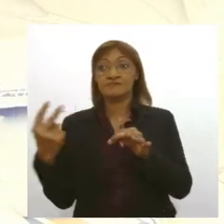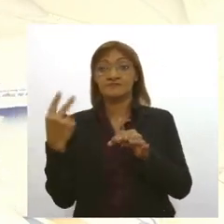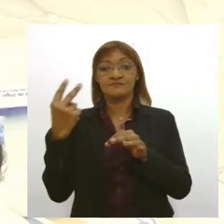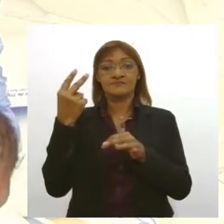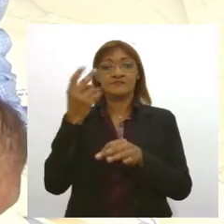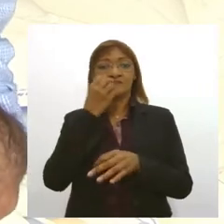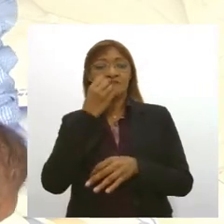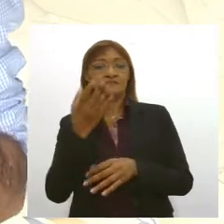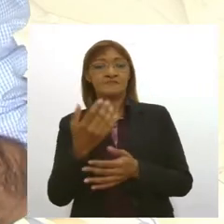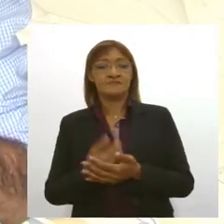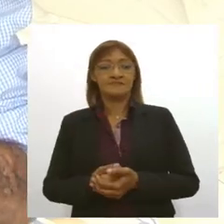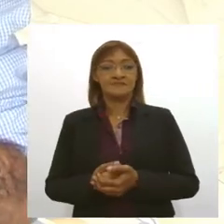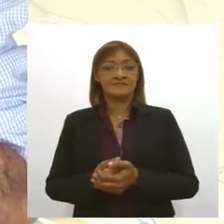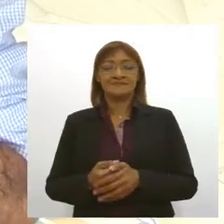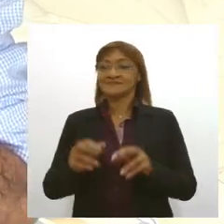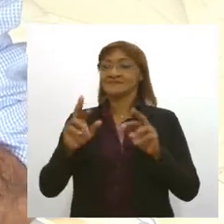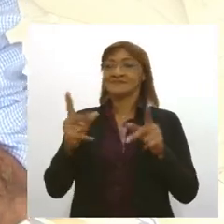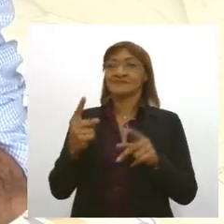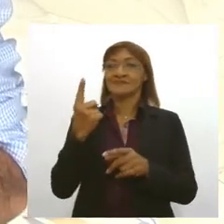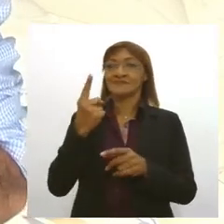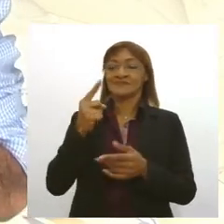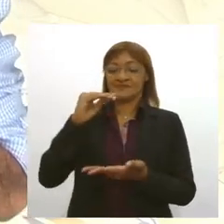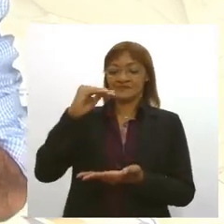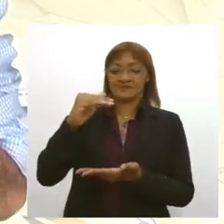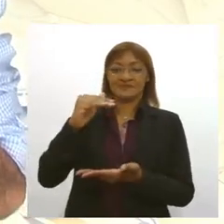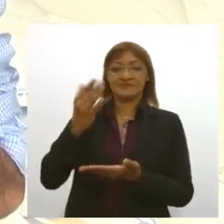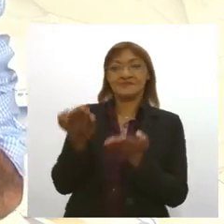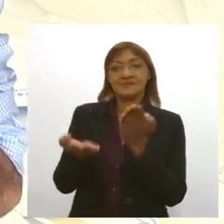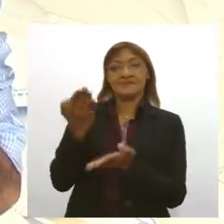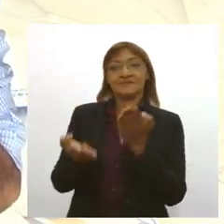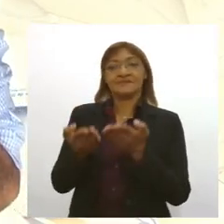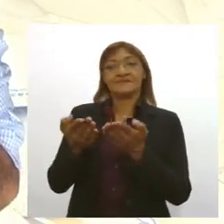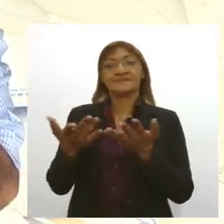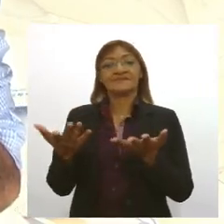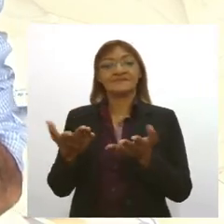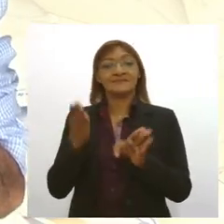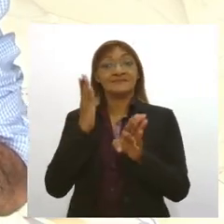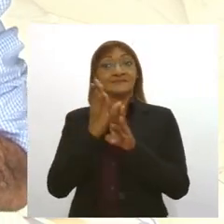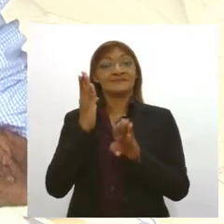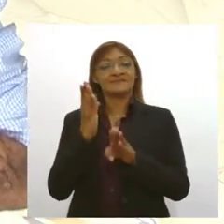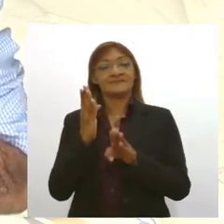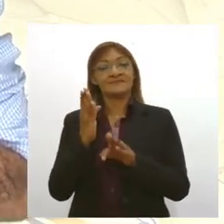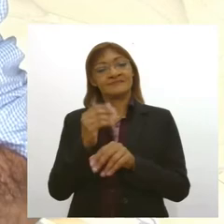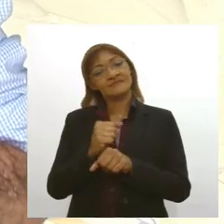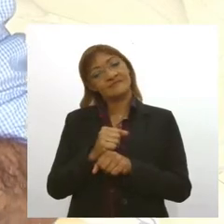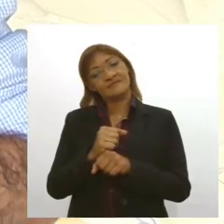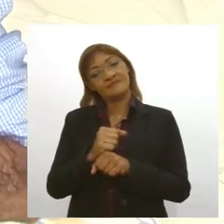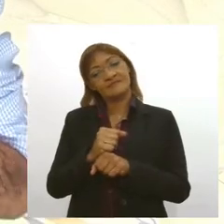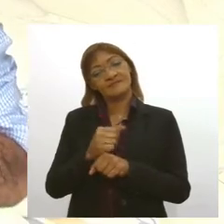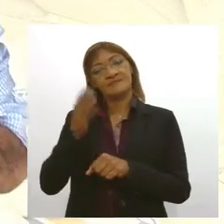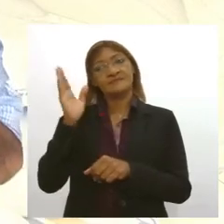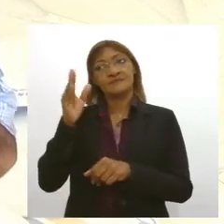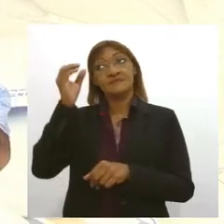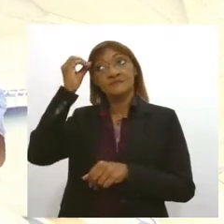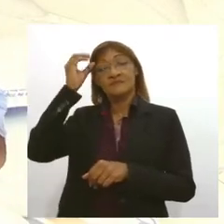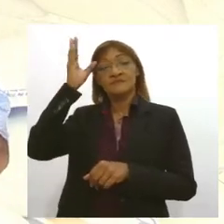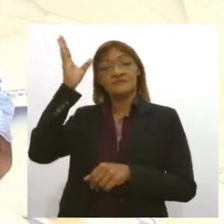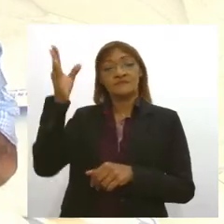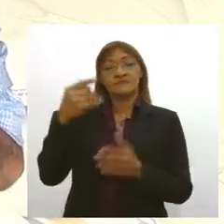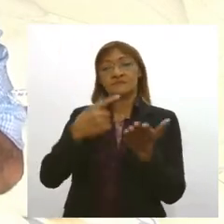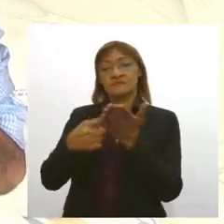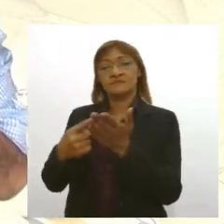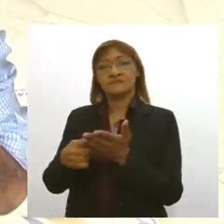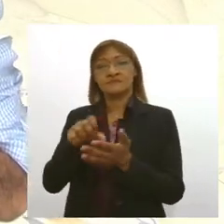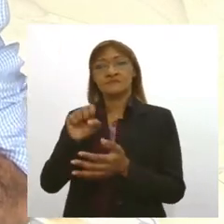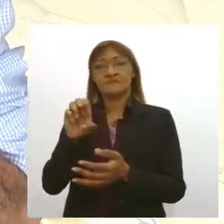macaxeira de natura é diferente de um quilo de macaxeira empacotada então nós descobrimos através do conhecimento de parcerias como o Sebrae